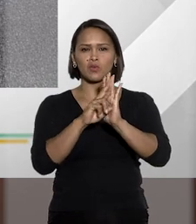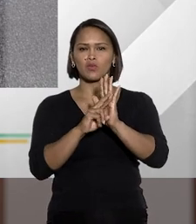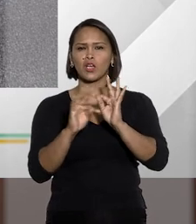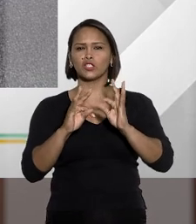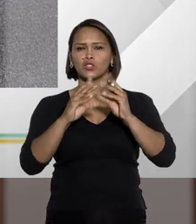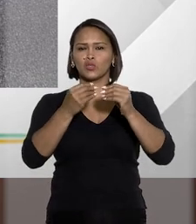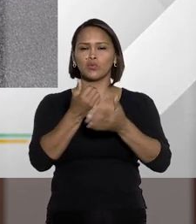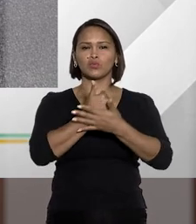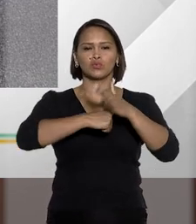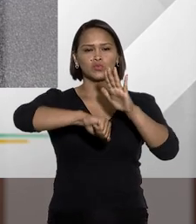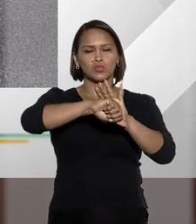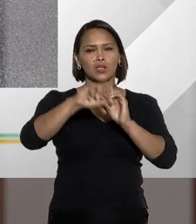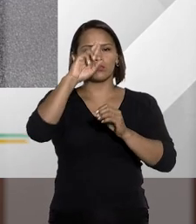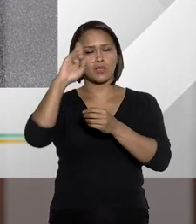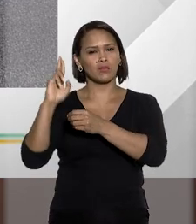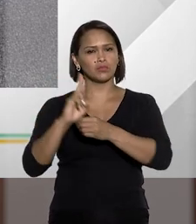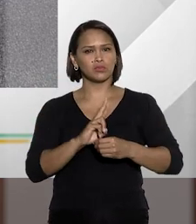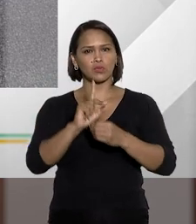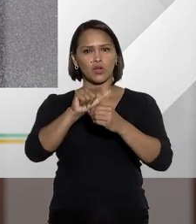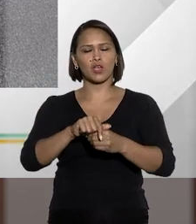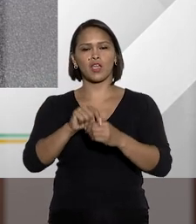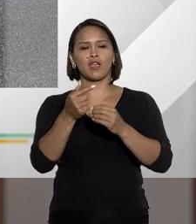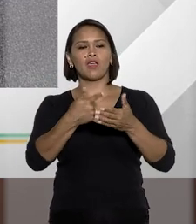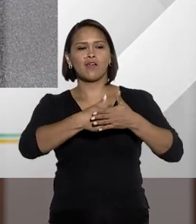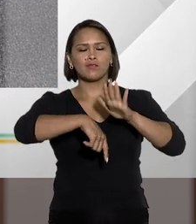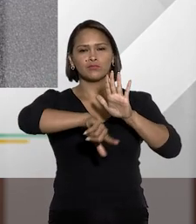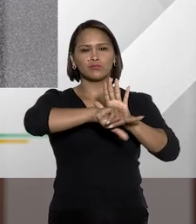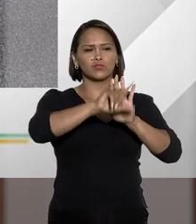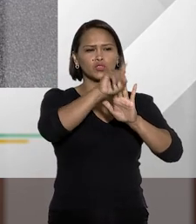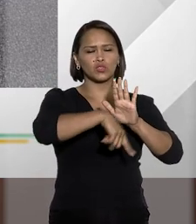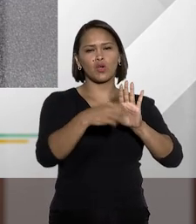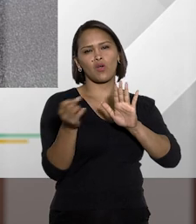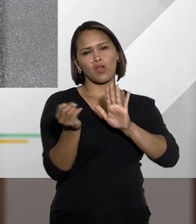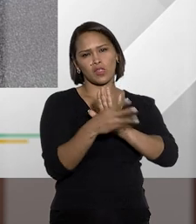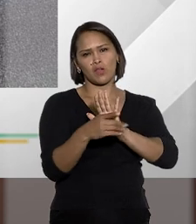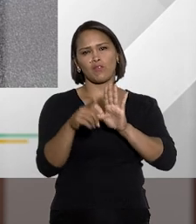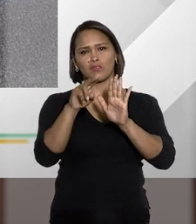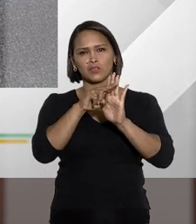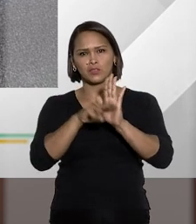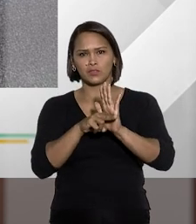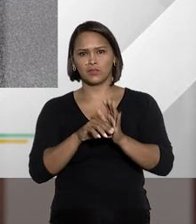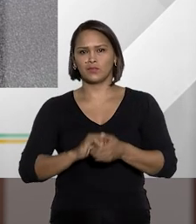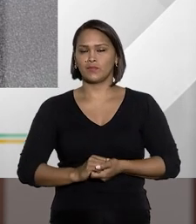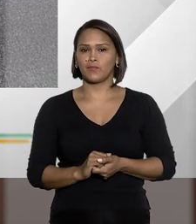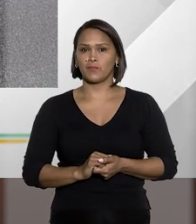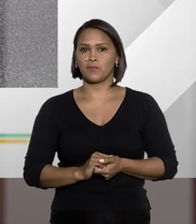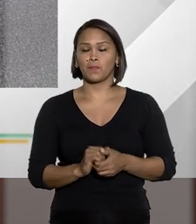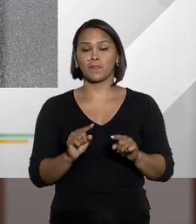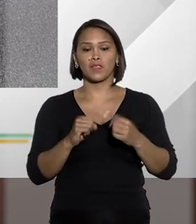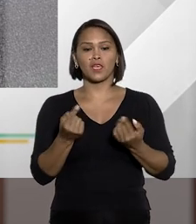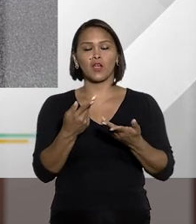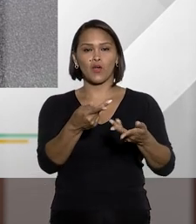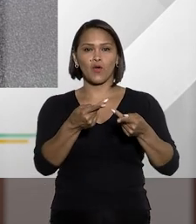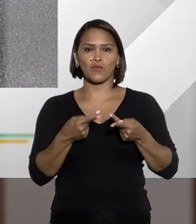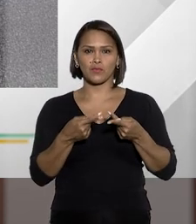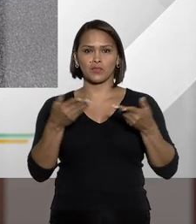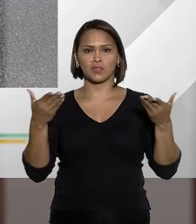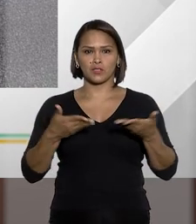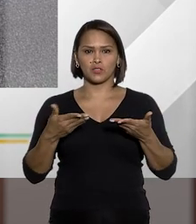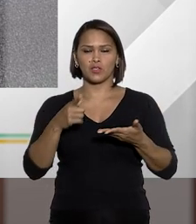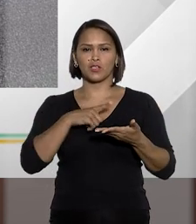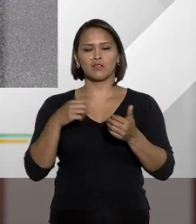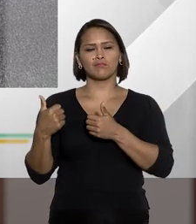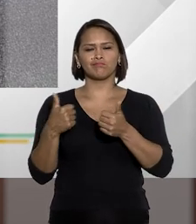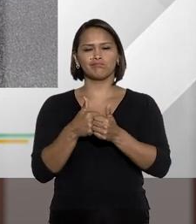inteiramente os crimes de abuso de autoridade e revogou por completo a antiga norma. E os nossos convidados